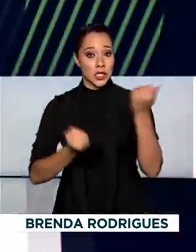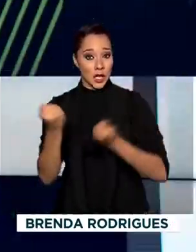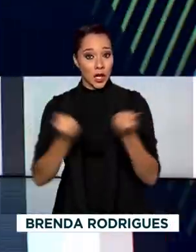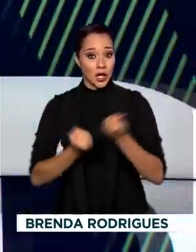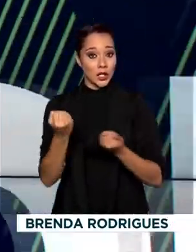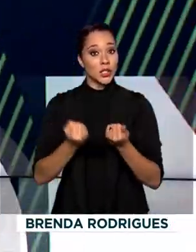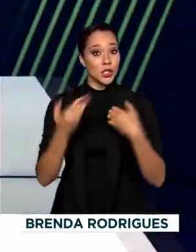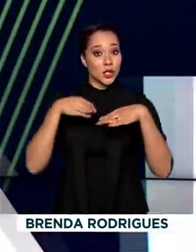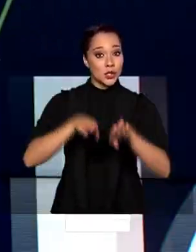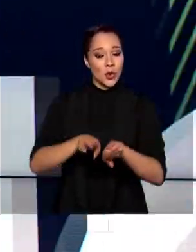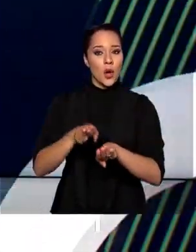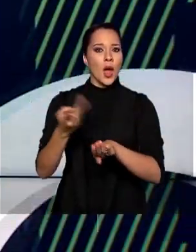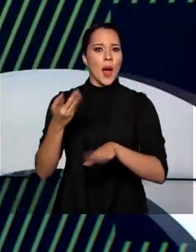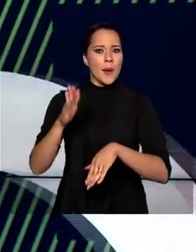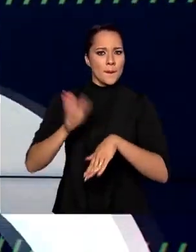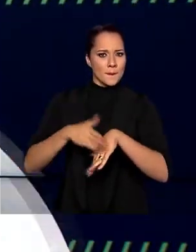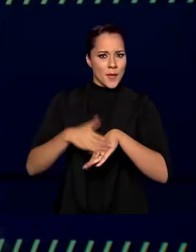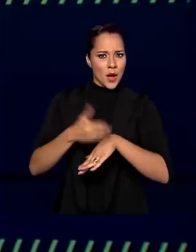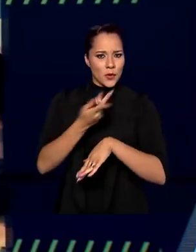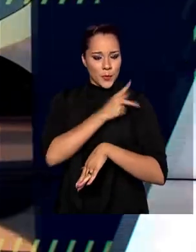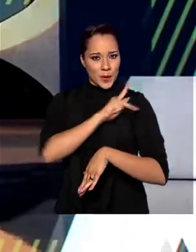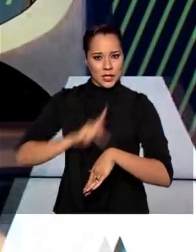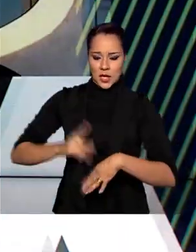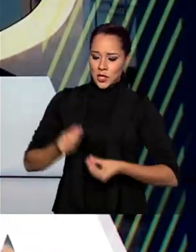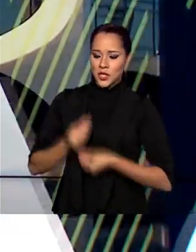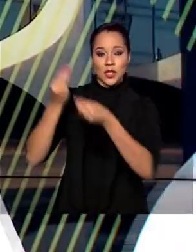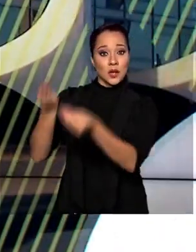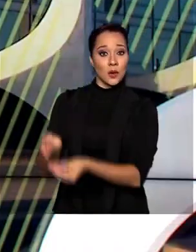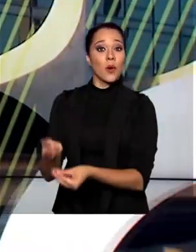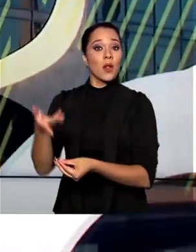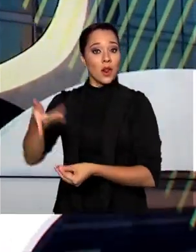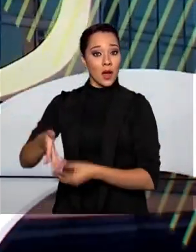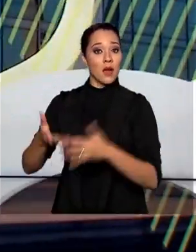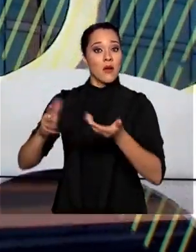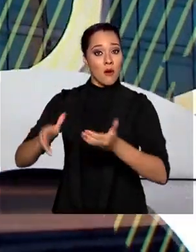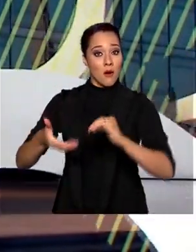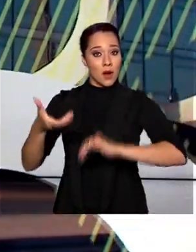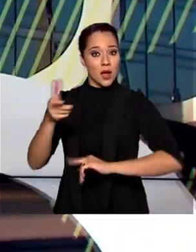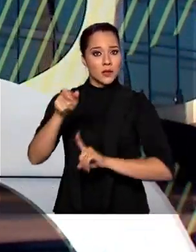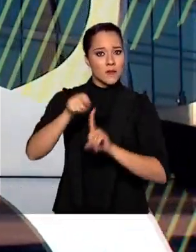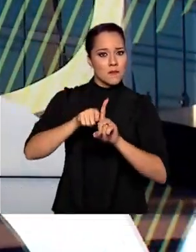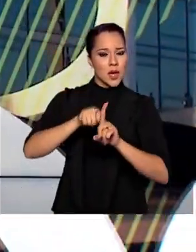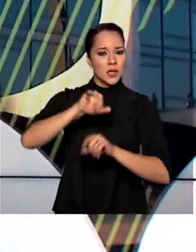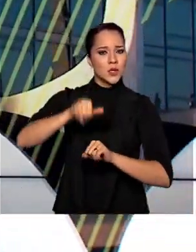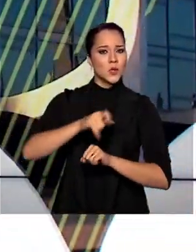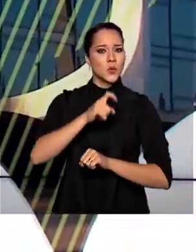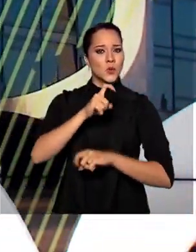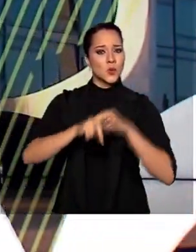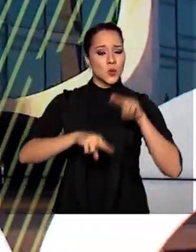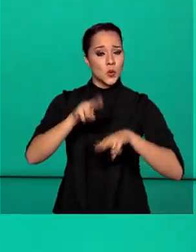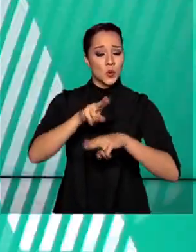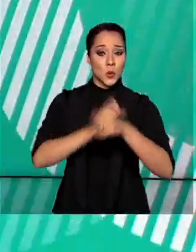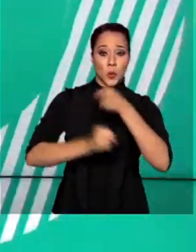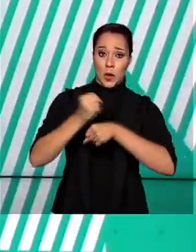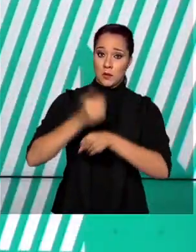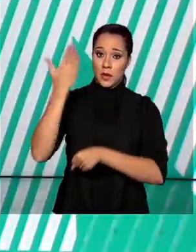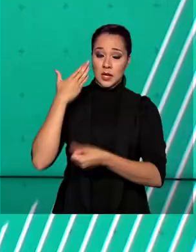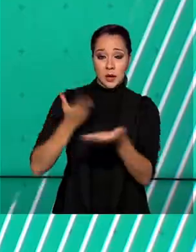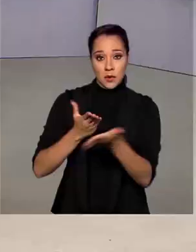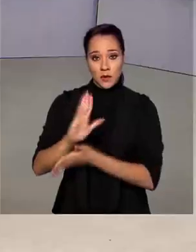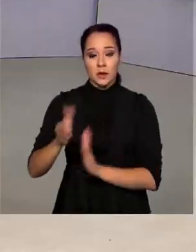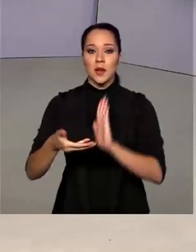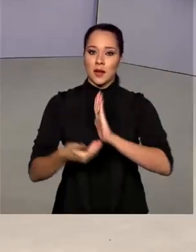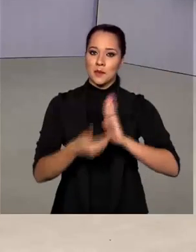De autoria do governo, foi entregue pessoalmente pelo presidente ao Congresso em junho do ano passado e aprovada pela Câmara e pelo